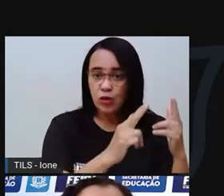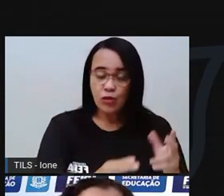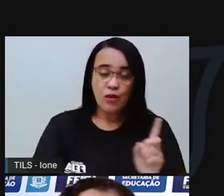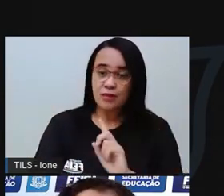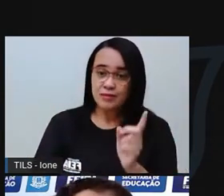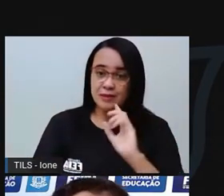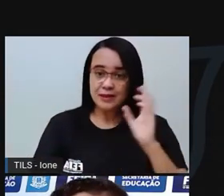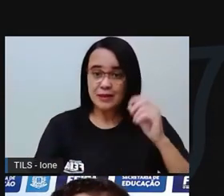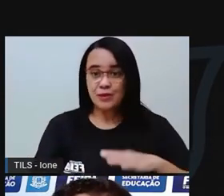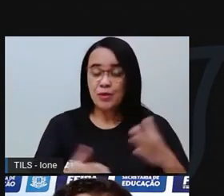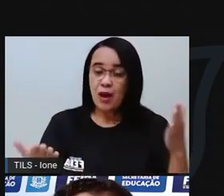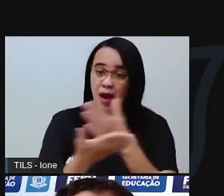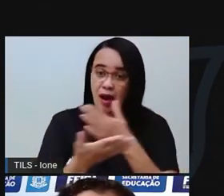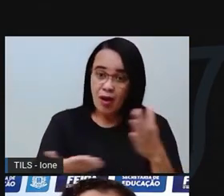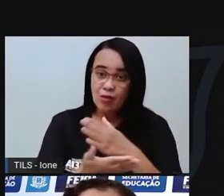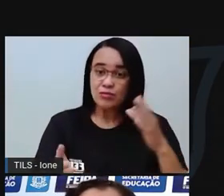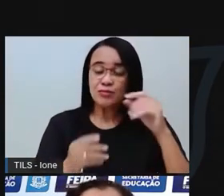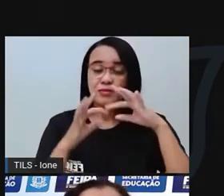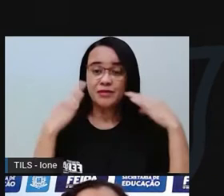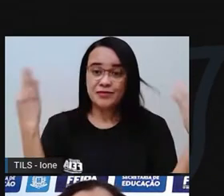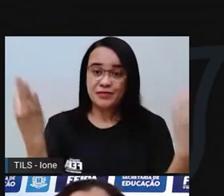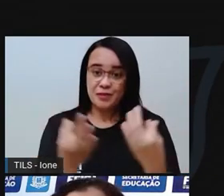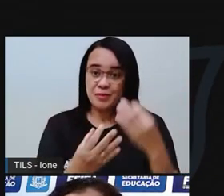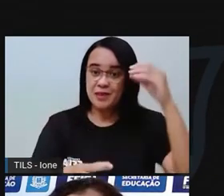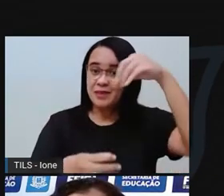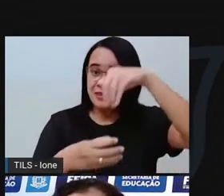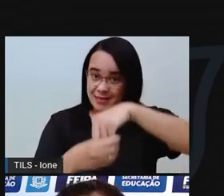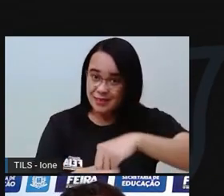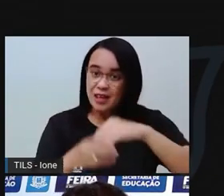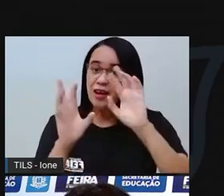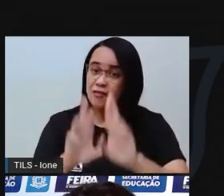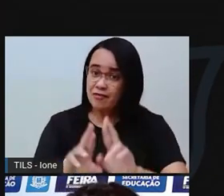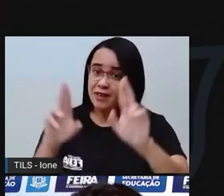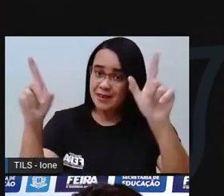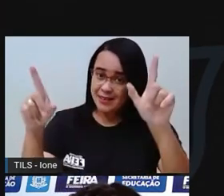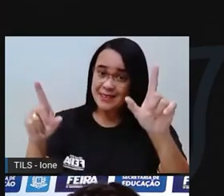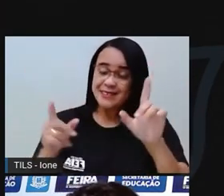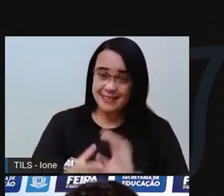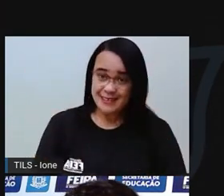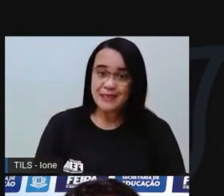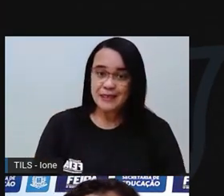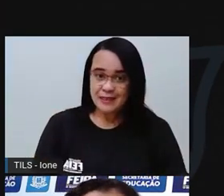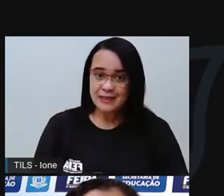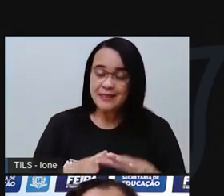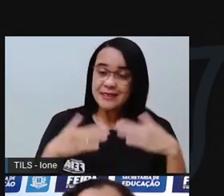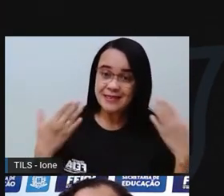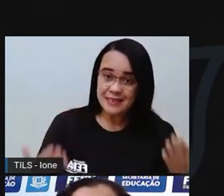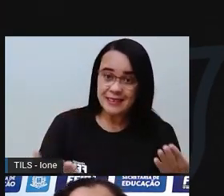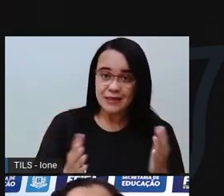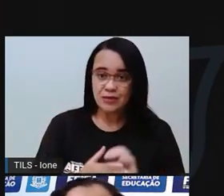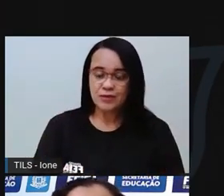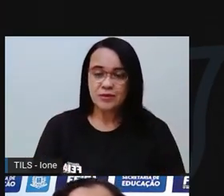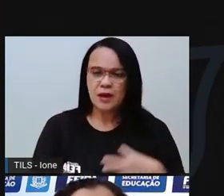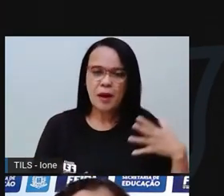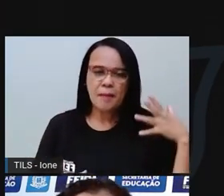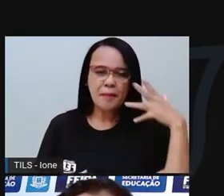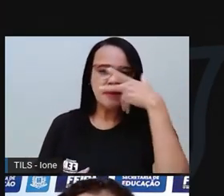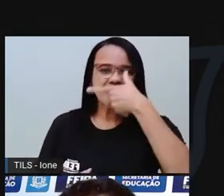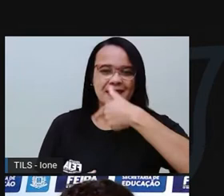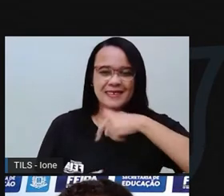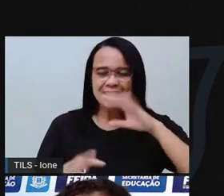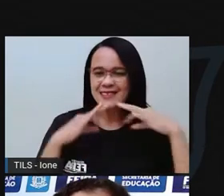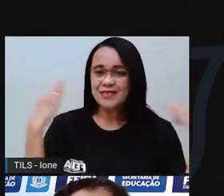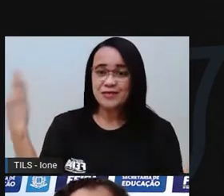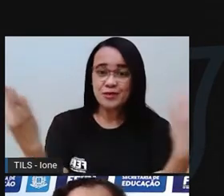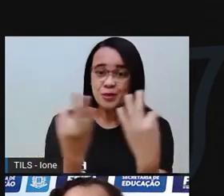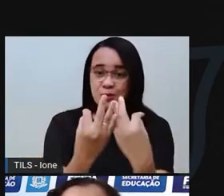formada por pessoas diferentes. E aí a gente foi vendo que a beleza é isso mesmo. A beleza das famílias